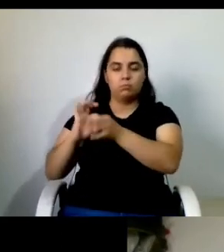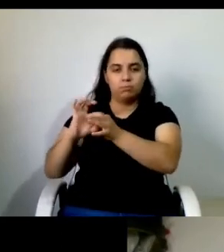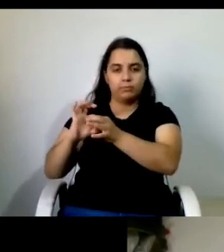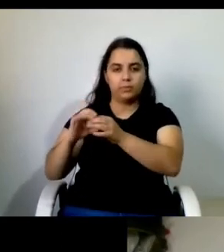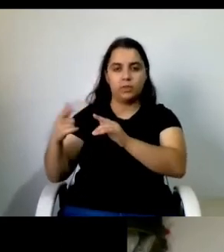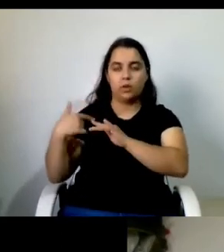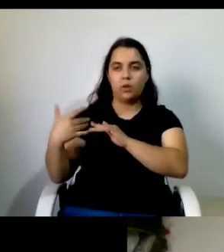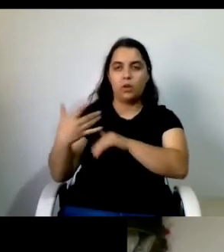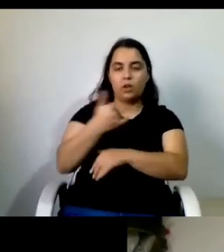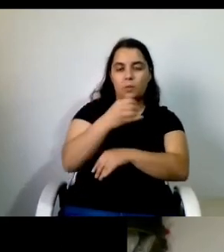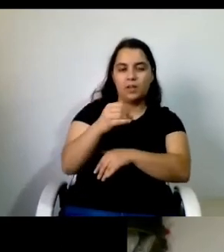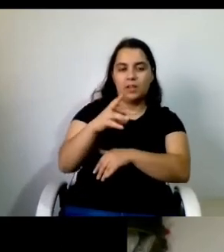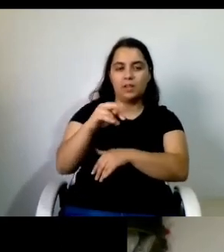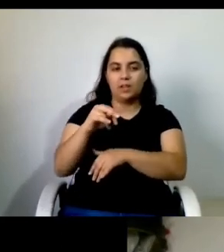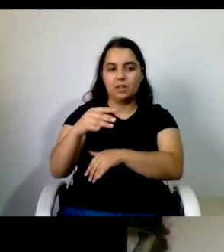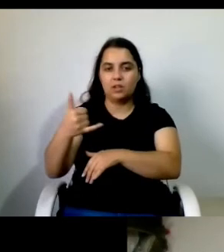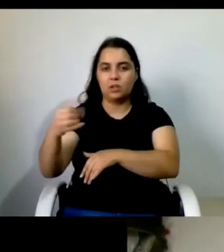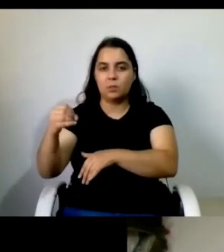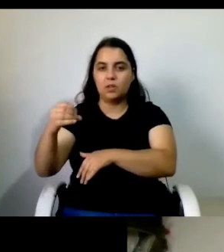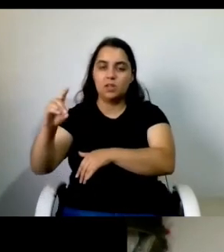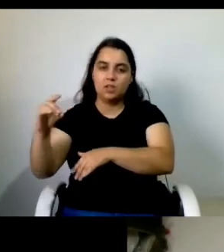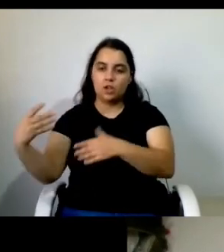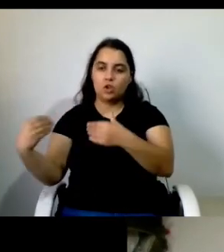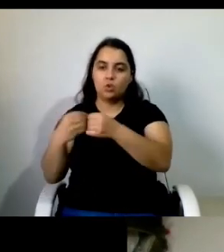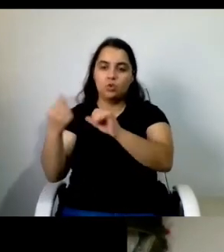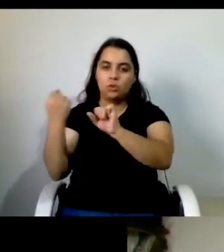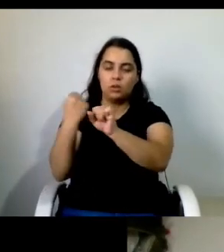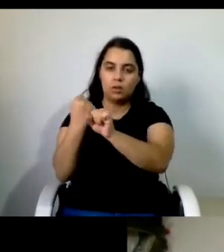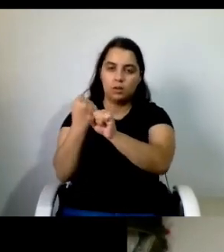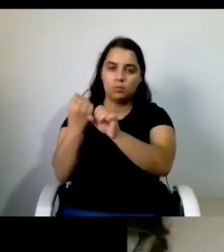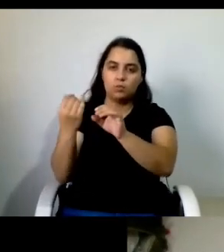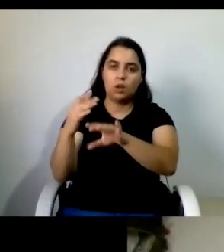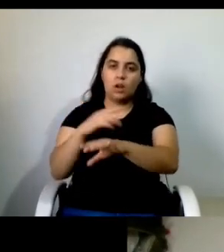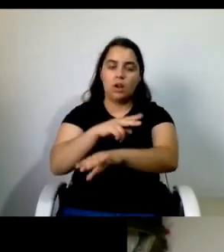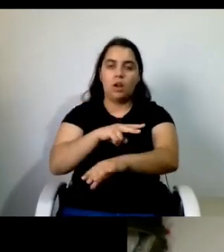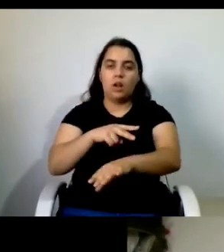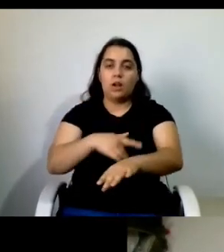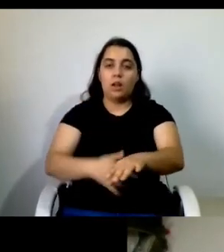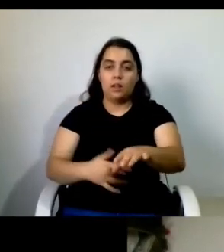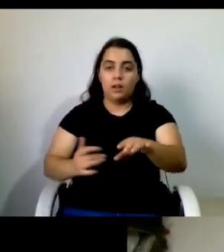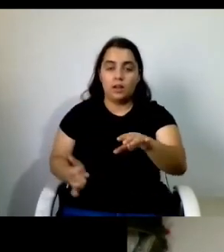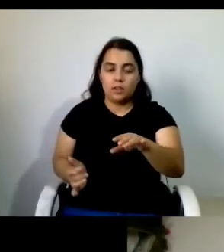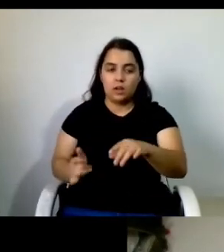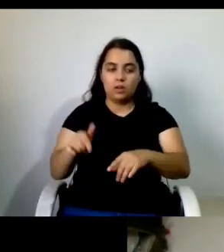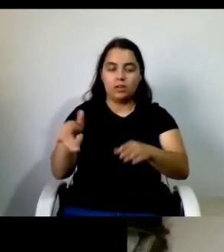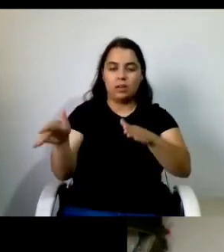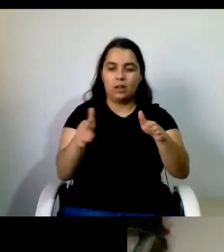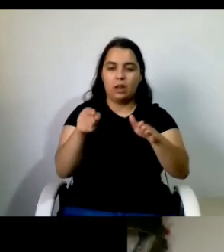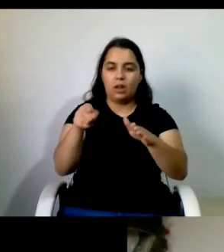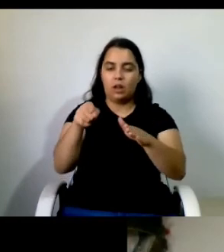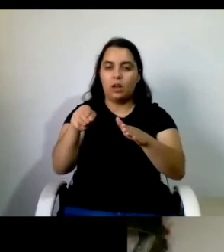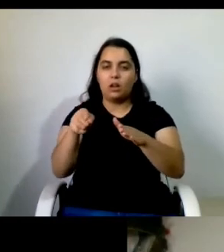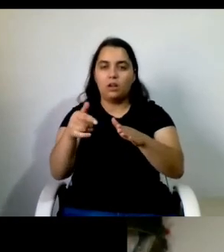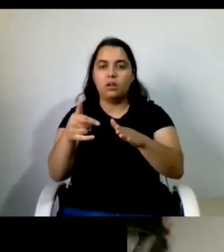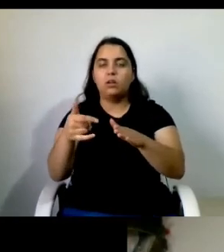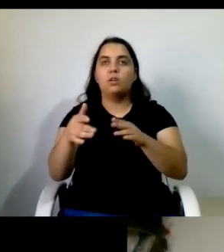2013 e 2016 a altura em que fui fazer a pós-graduação em gestão das organizações da economia